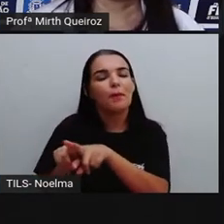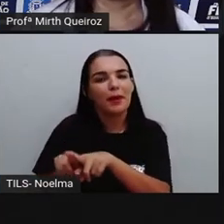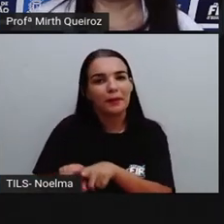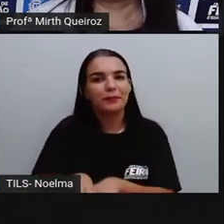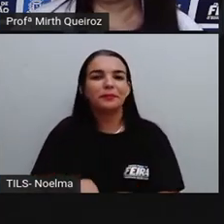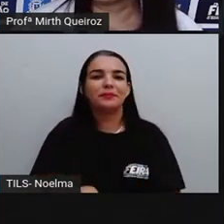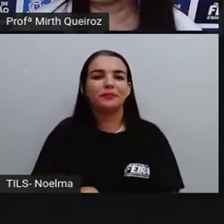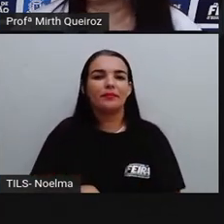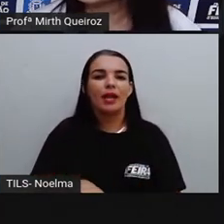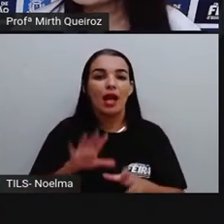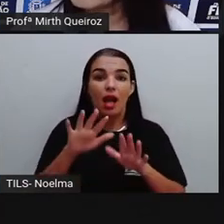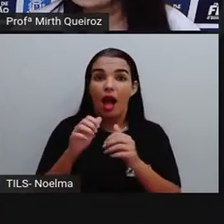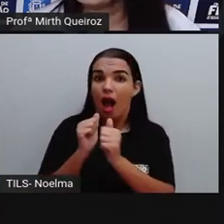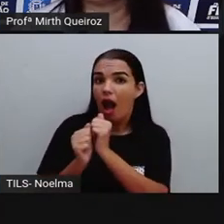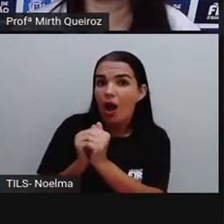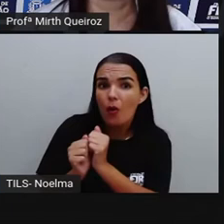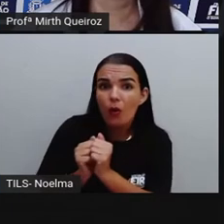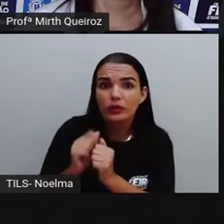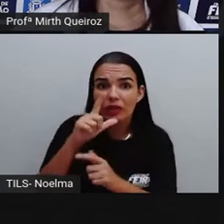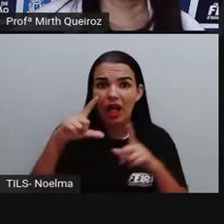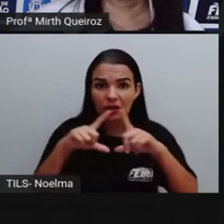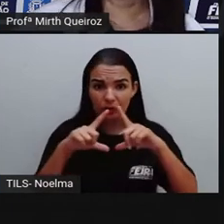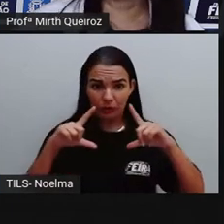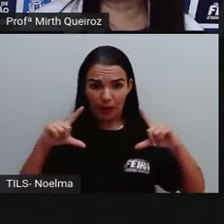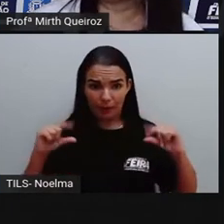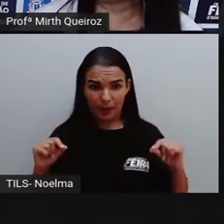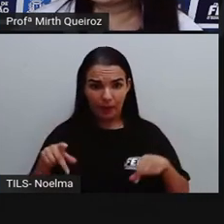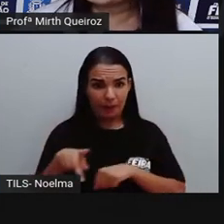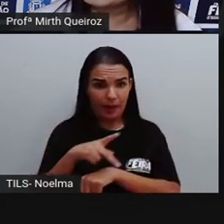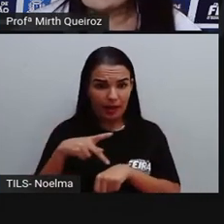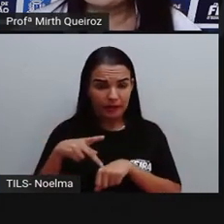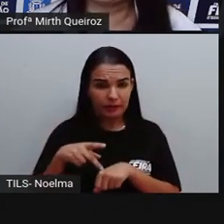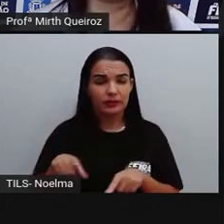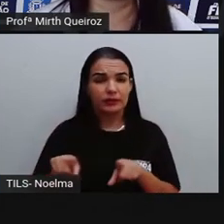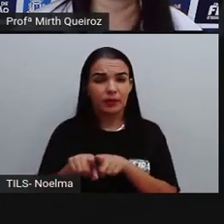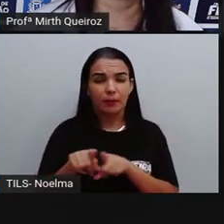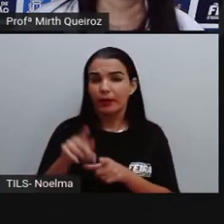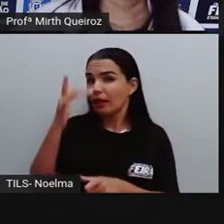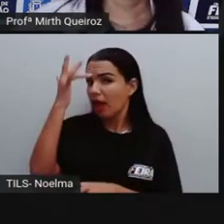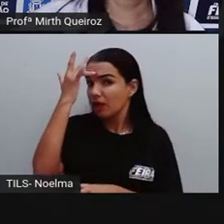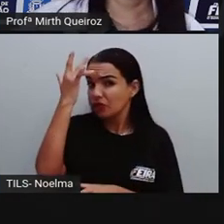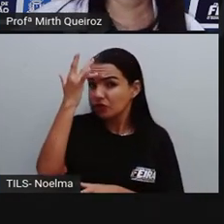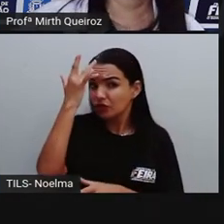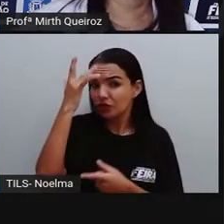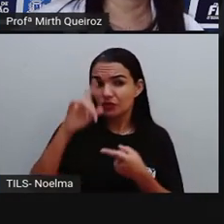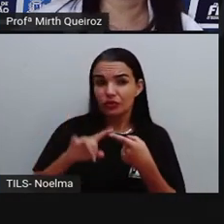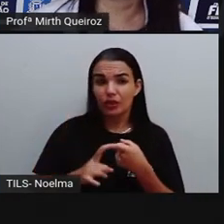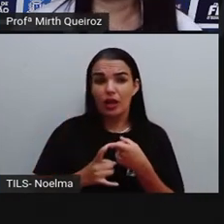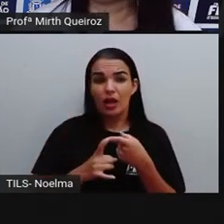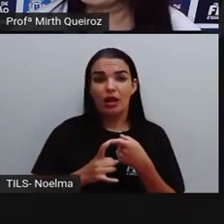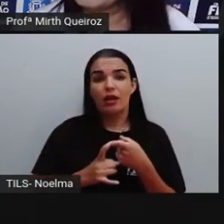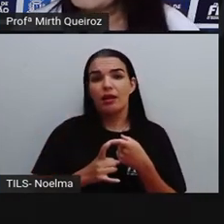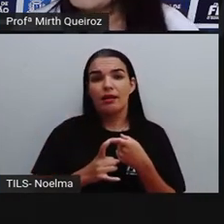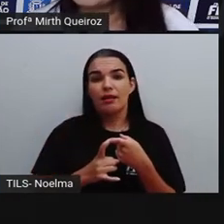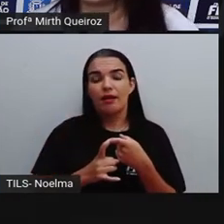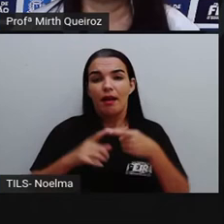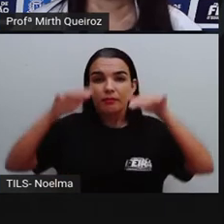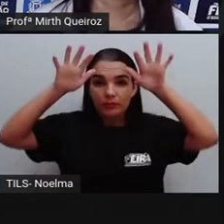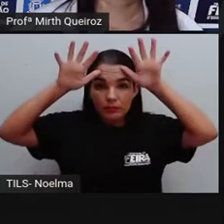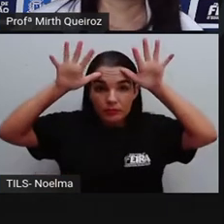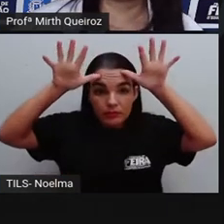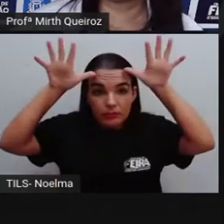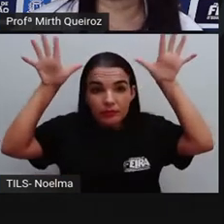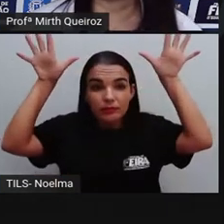Arroz no Japão, amêndoas na Índia, rinas na Sibéria,